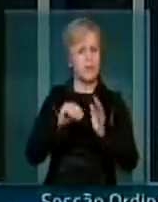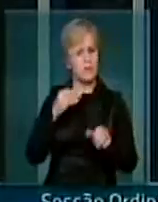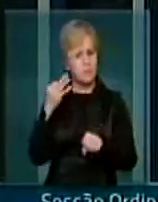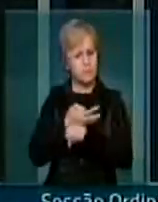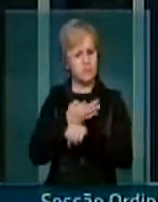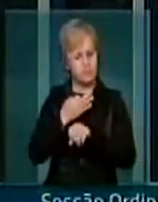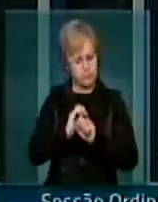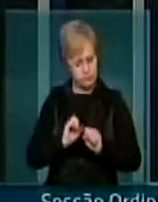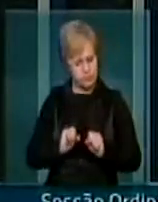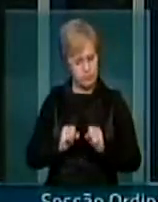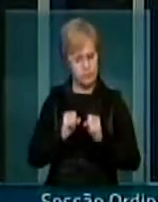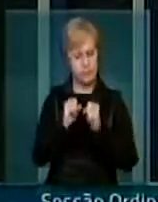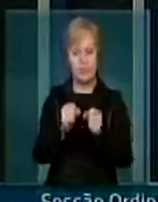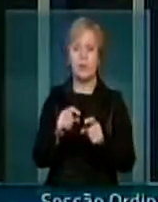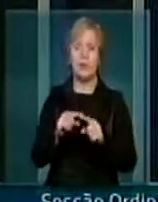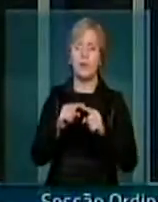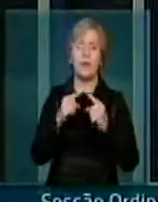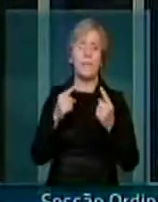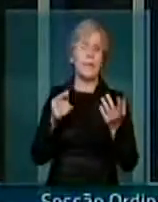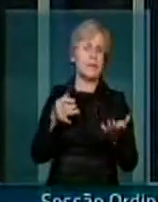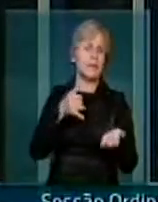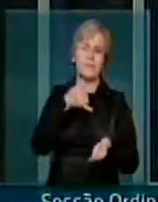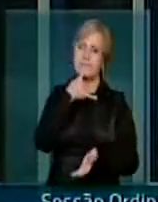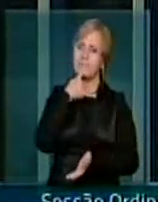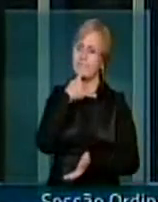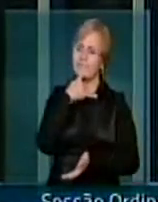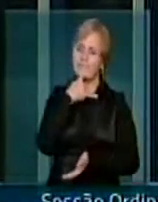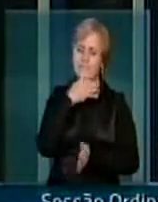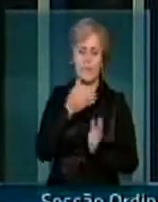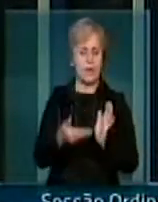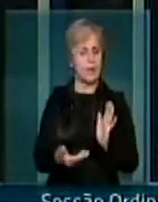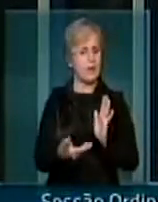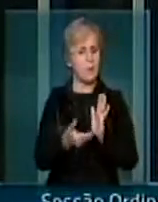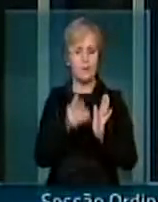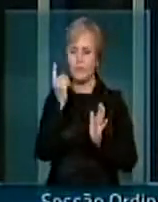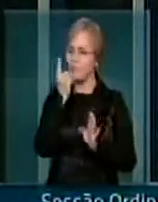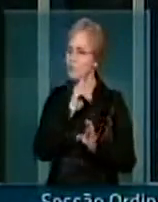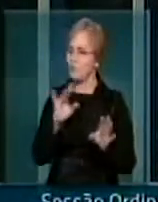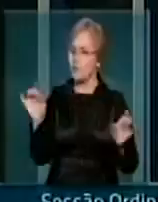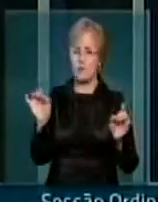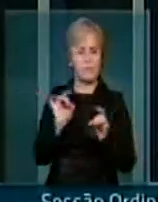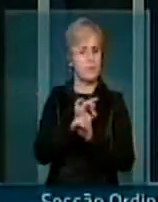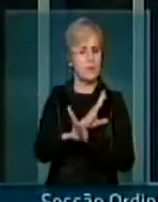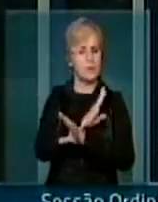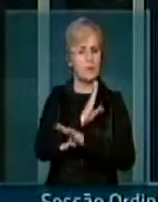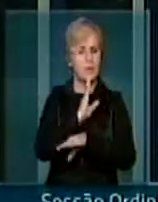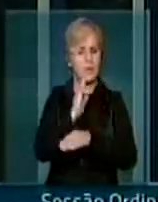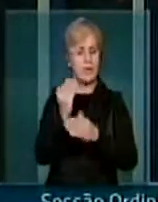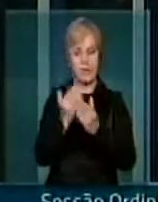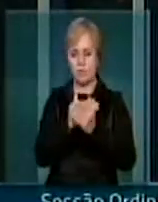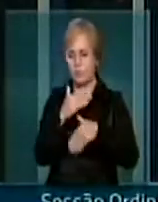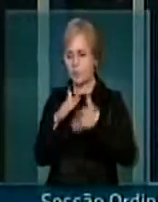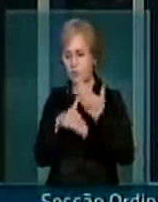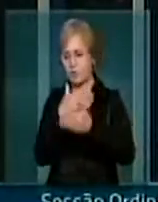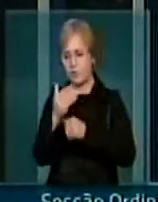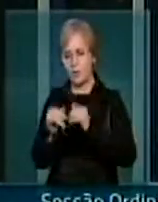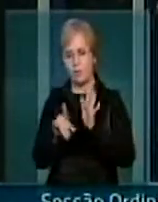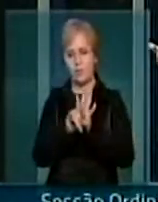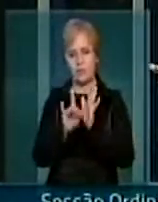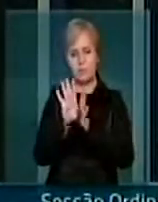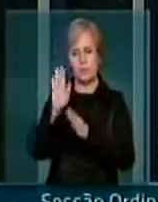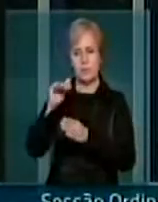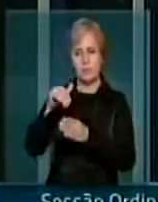mas lastimavelmente a Câmara dos Deputados não concluiu o processo legislativo e nós estamos